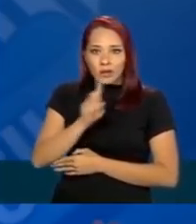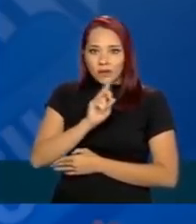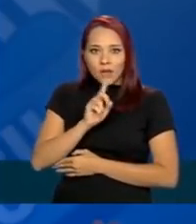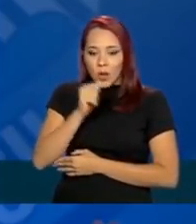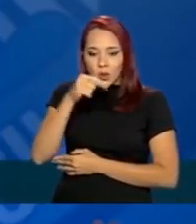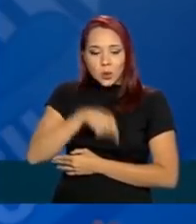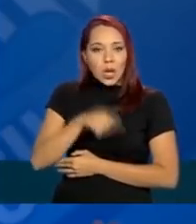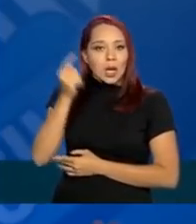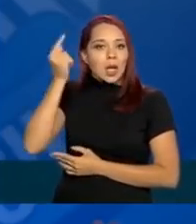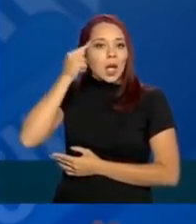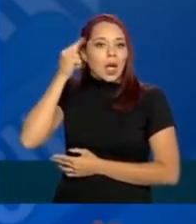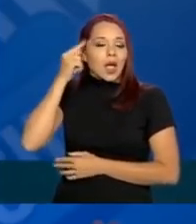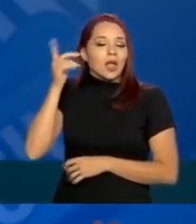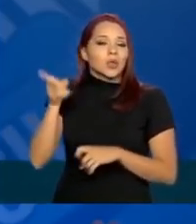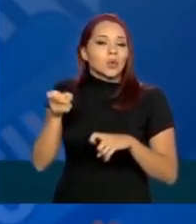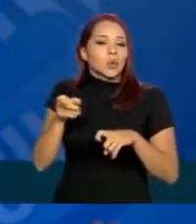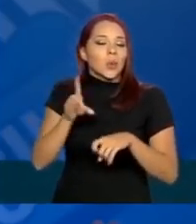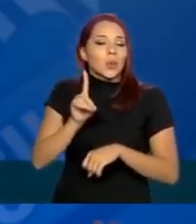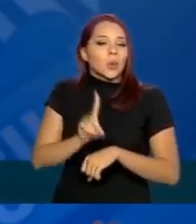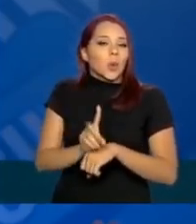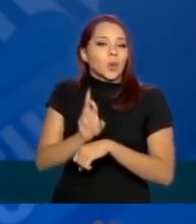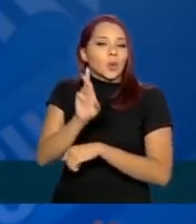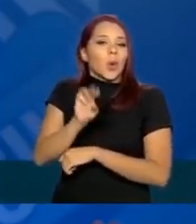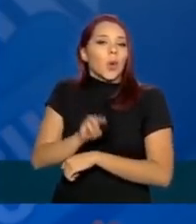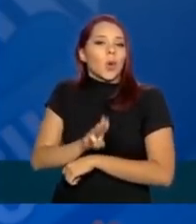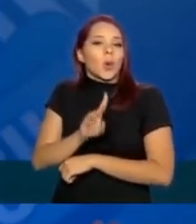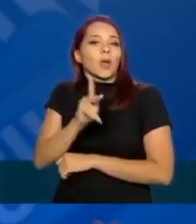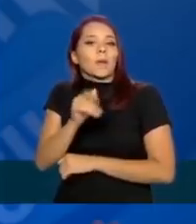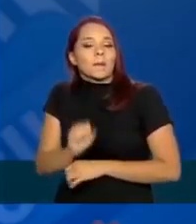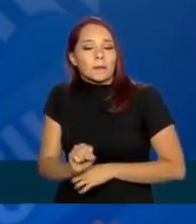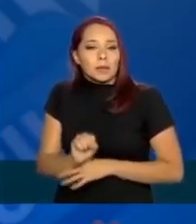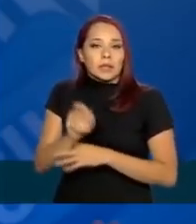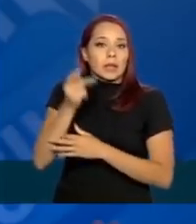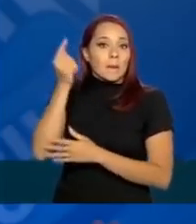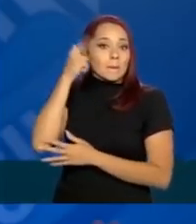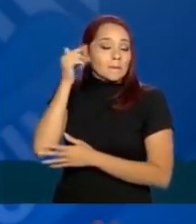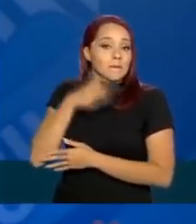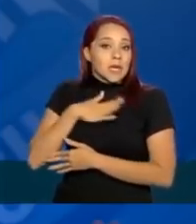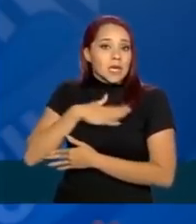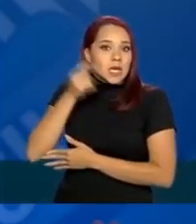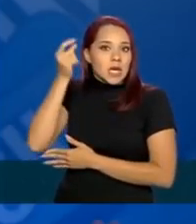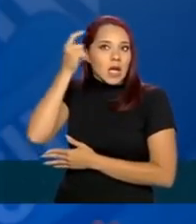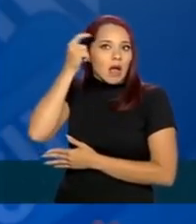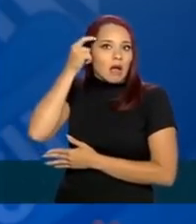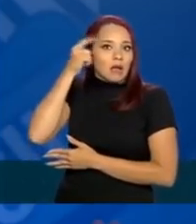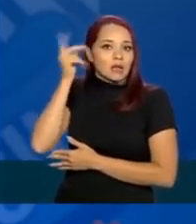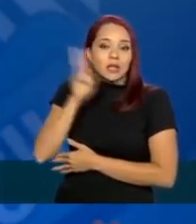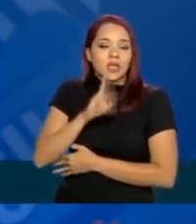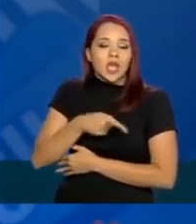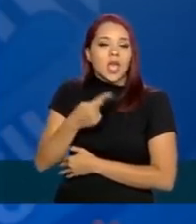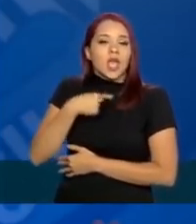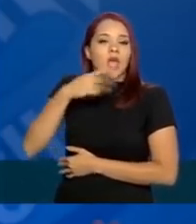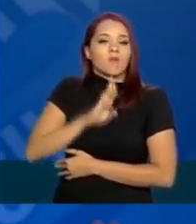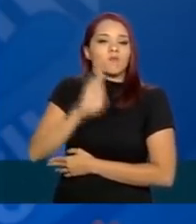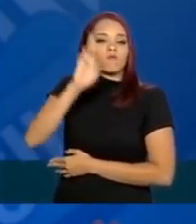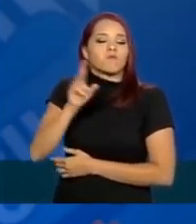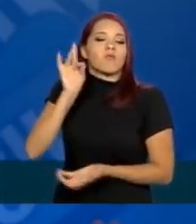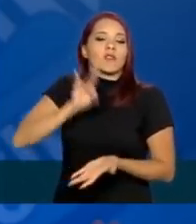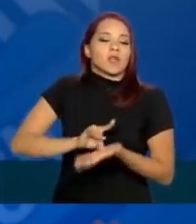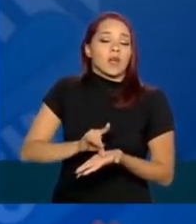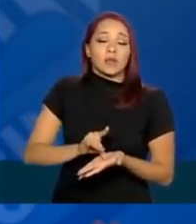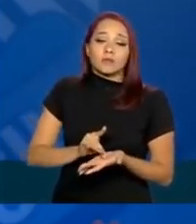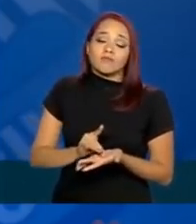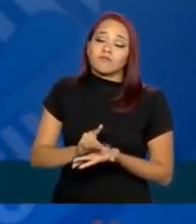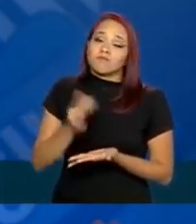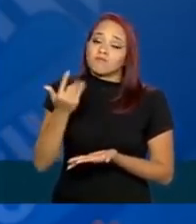ser da cabeça do doutor Wippe, não vai ser da minha cabeça, não existe ninguém dono da verdade, não existe